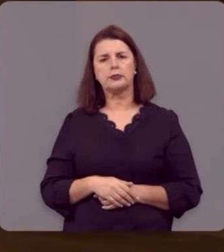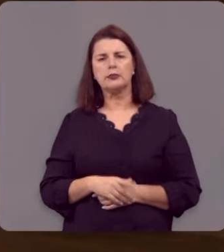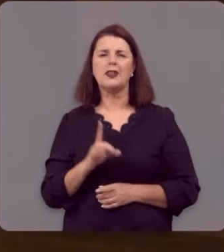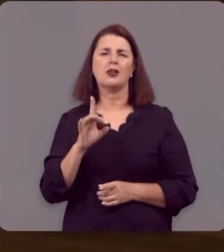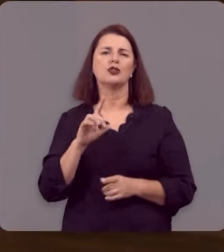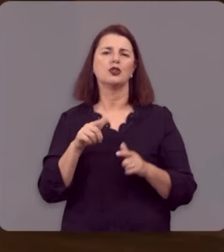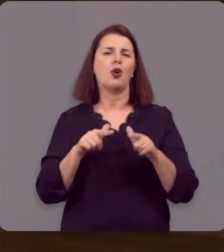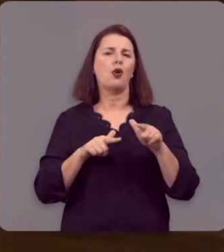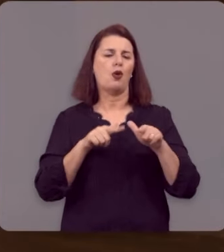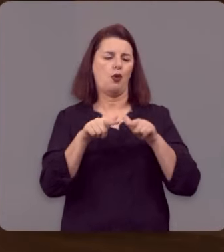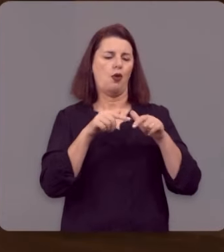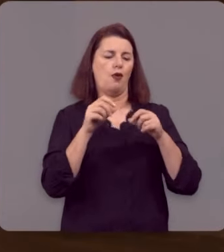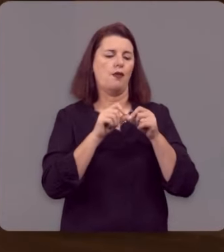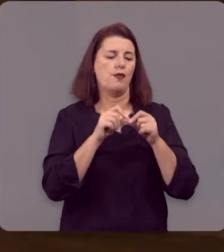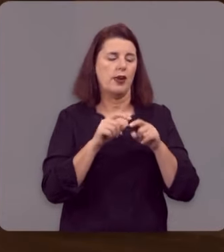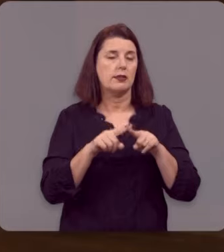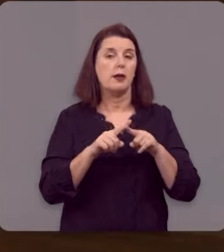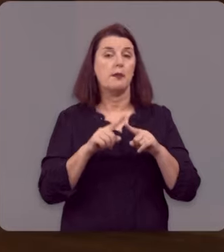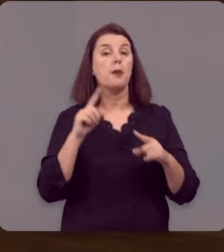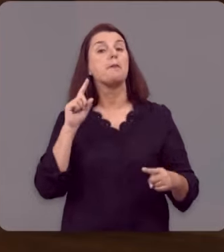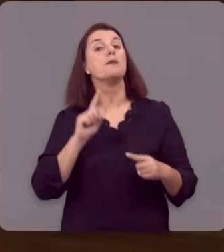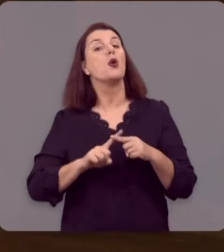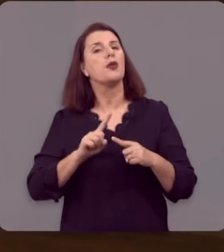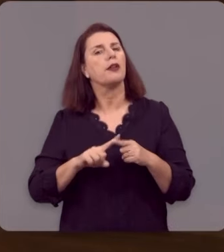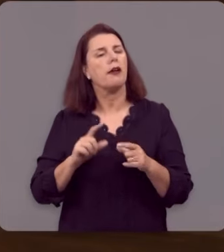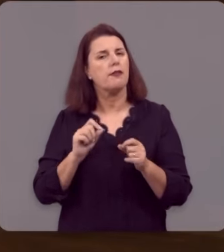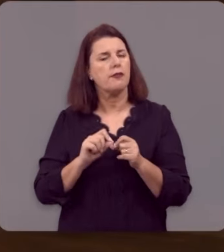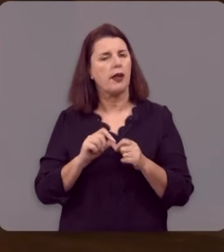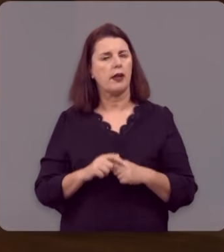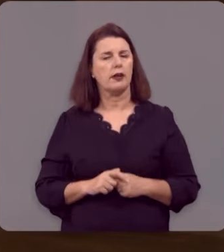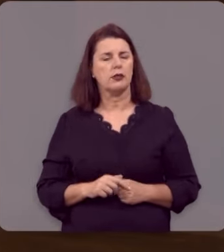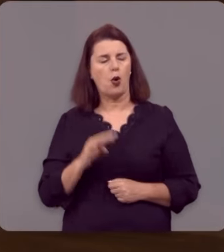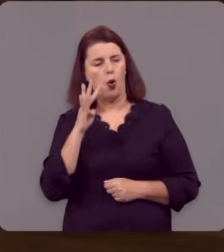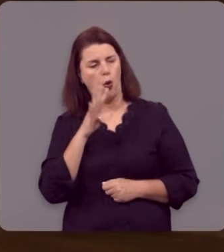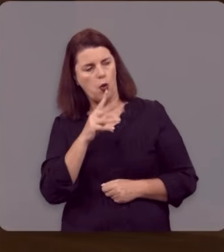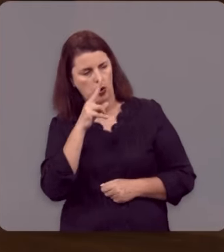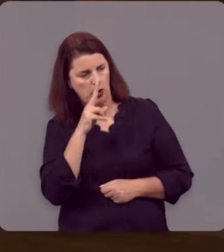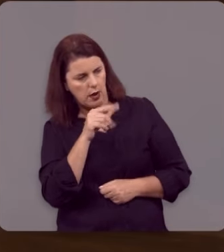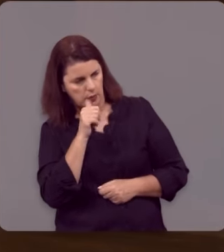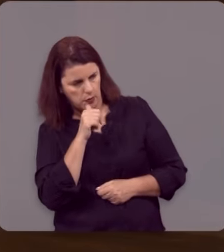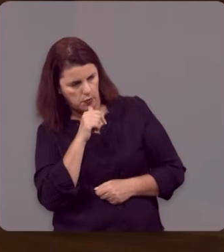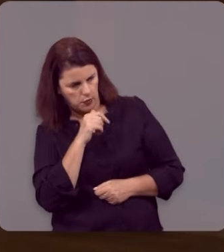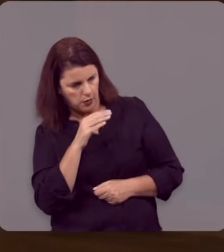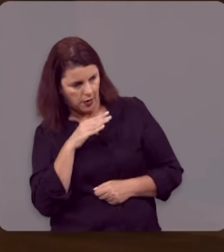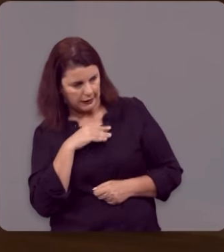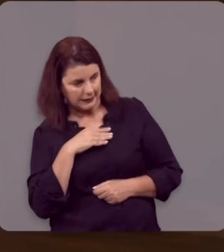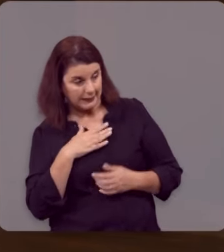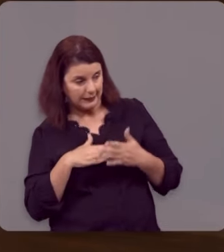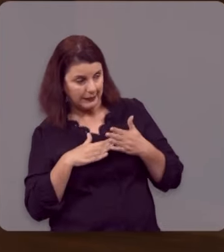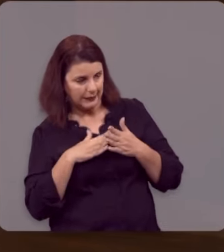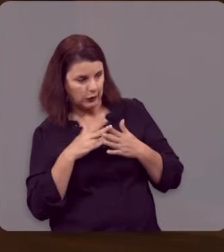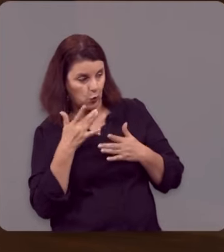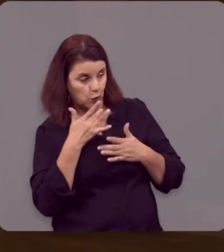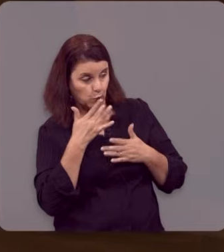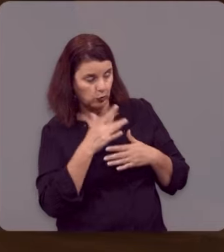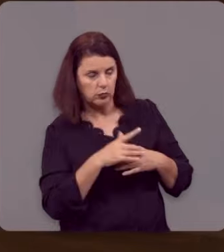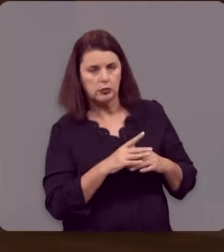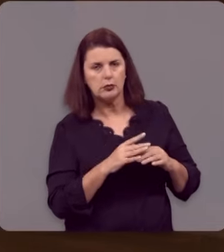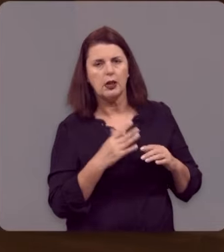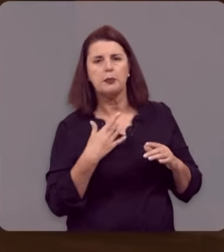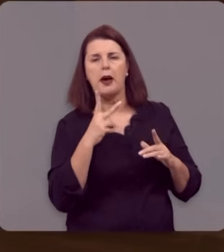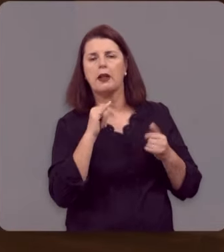motivações. É por isso que a Bíblia diz que quem olhar para uma mulher com intenção impura, o coração já adulterou com ela.